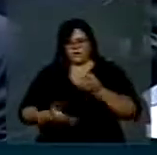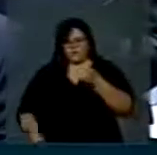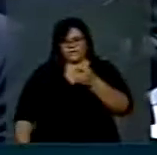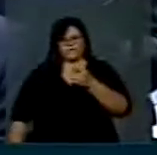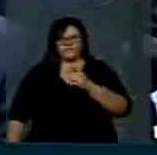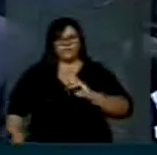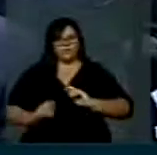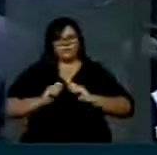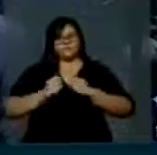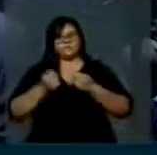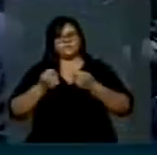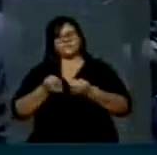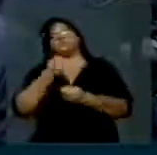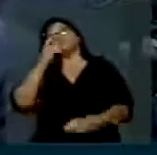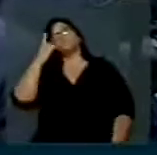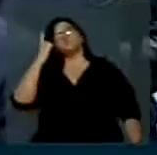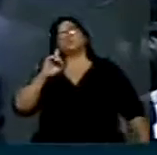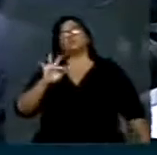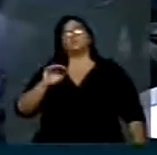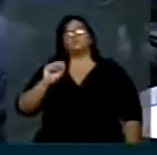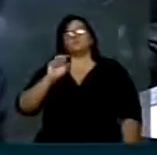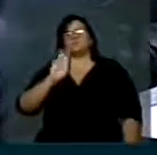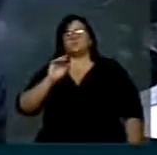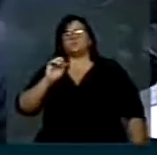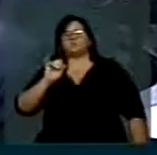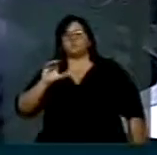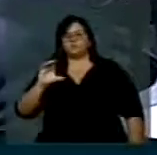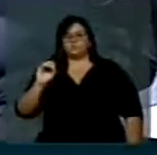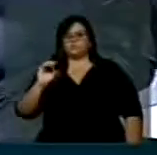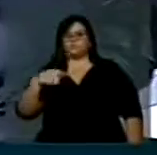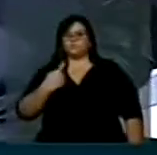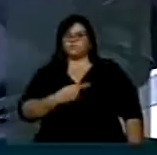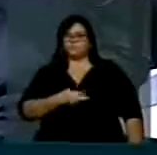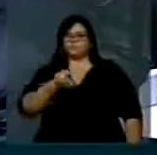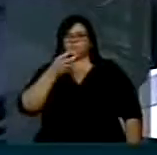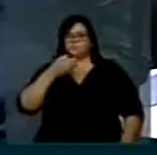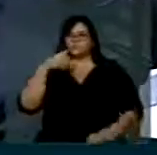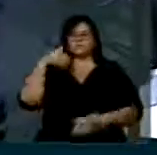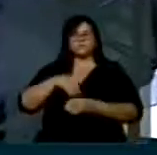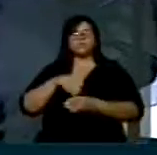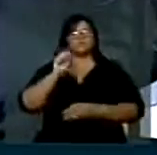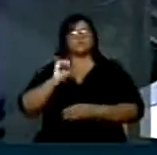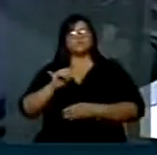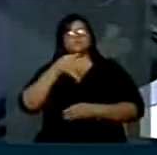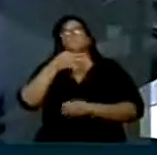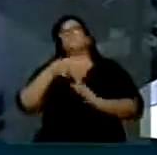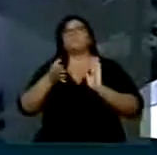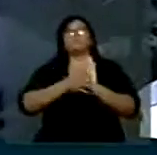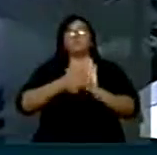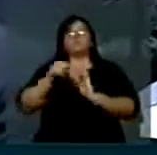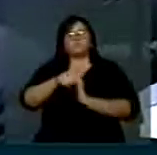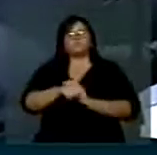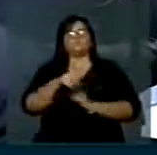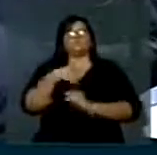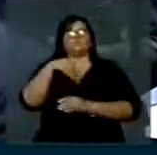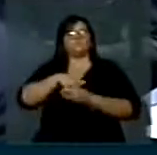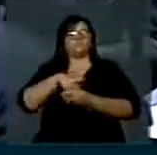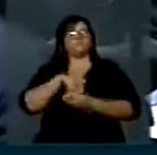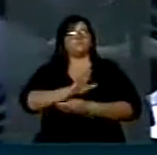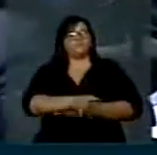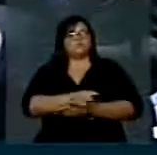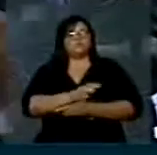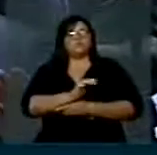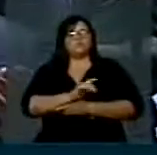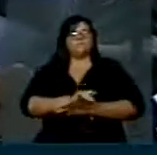dedicou ao deputado Fábio Tradi. Nós queremos votar. Se for esta a proposta, nós votamos já. Se não for esta a